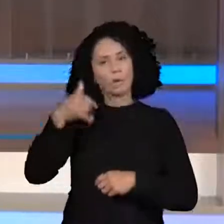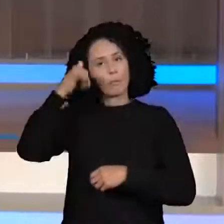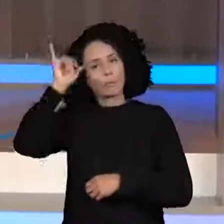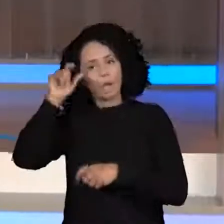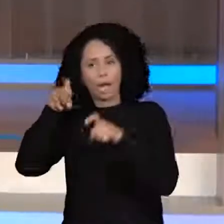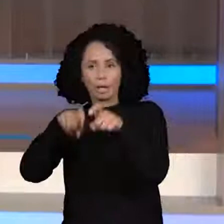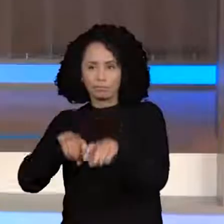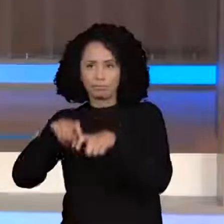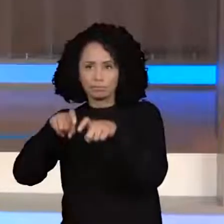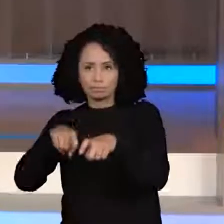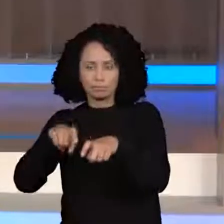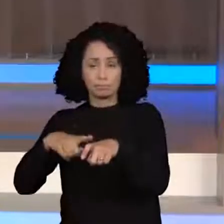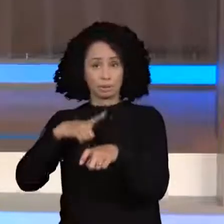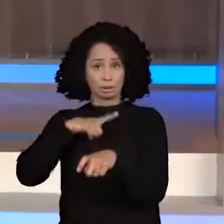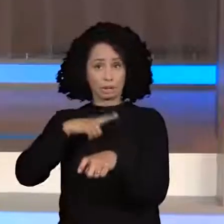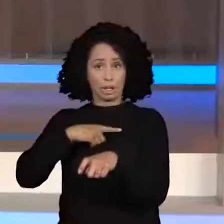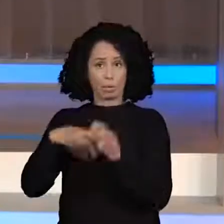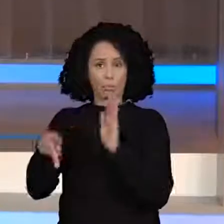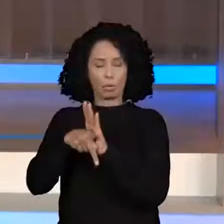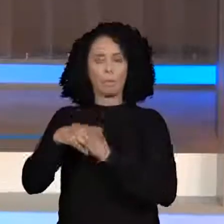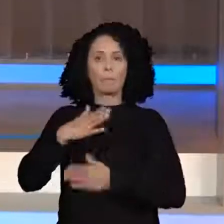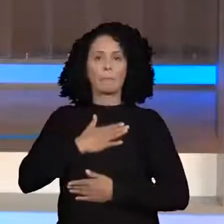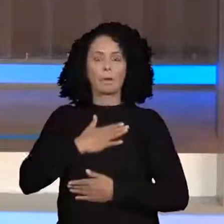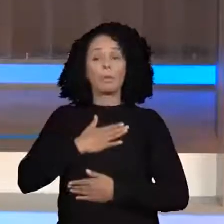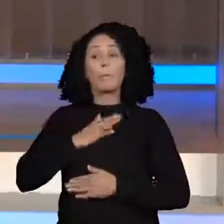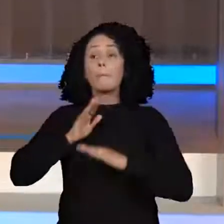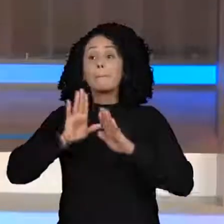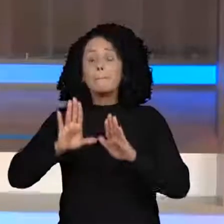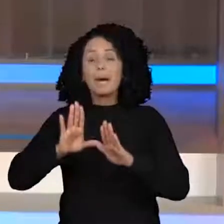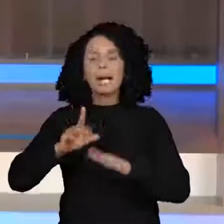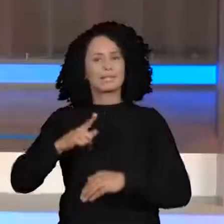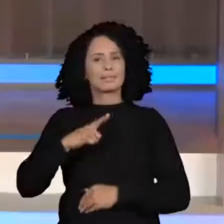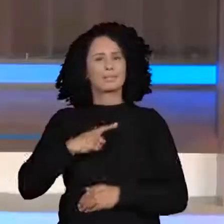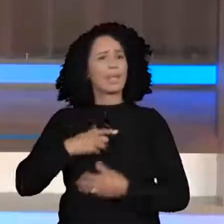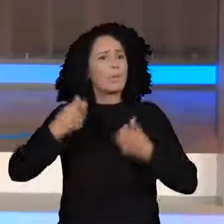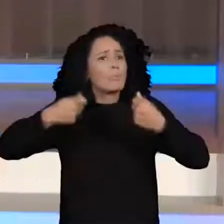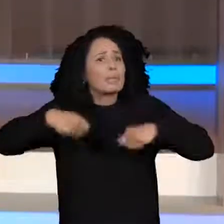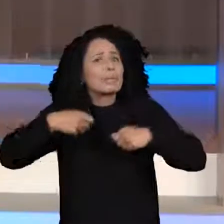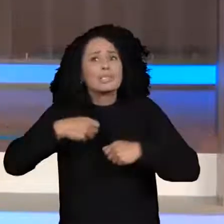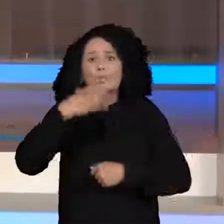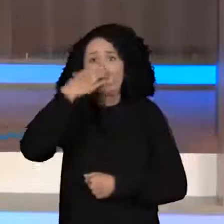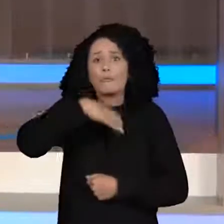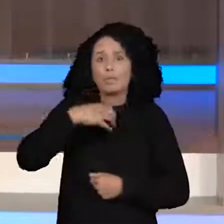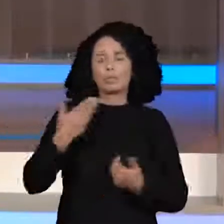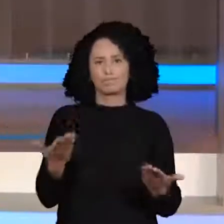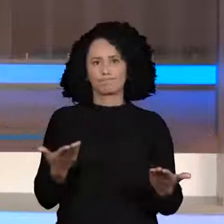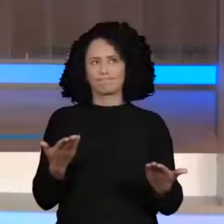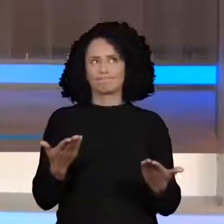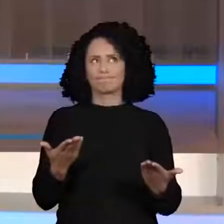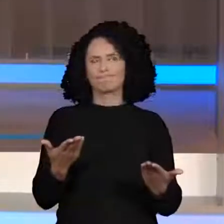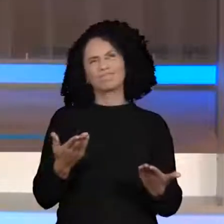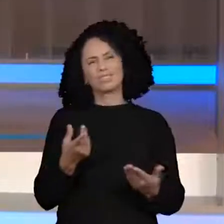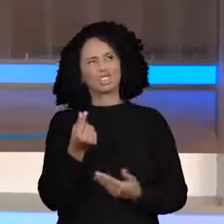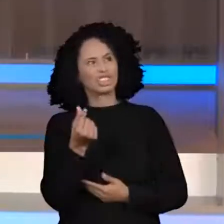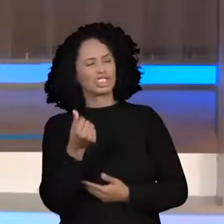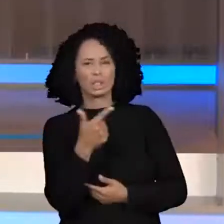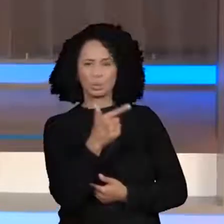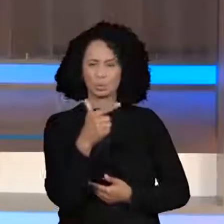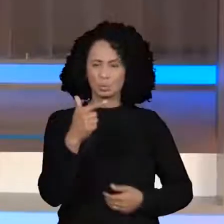Então, eu troco o leite pela fruta. Então, tudo bem? Nesse primeiro período, sem dinheiro,